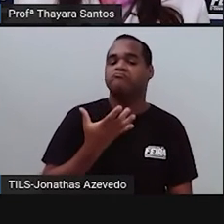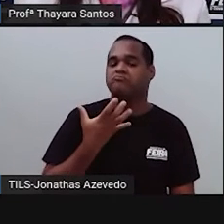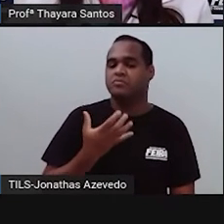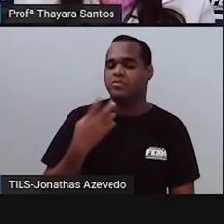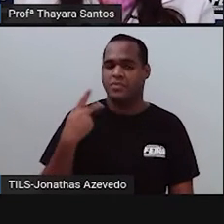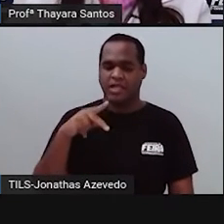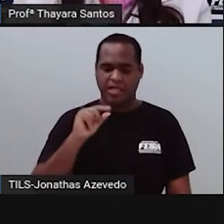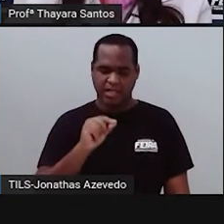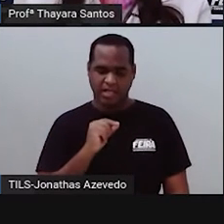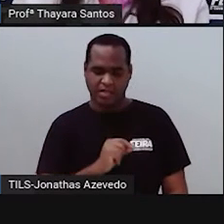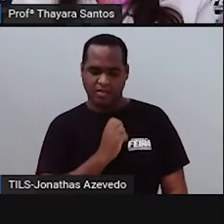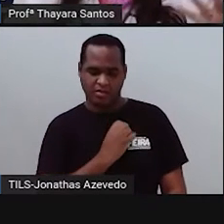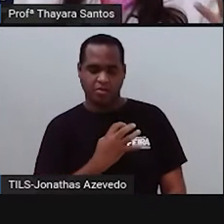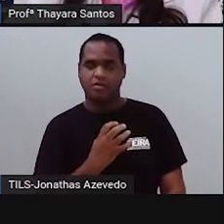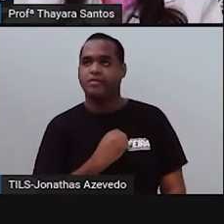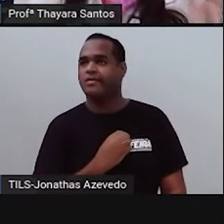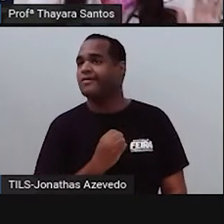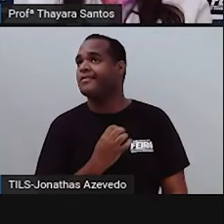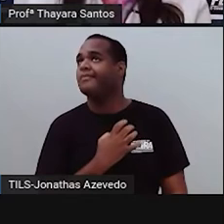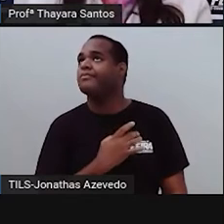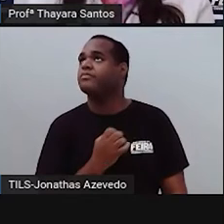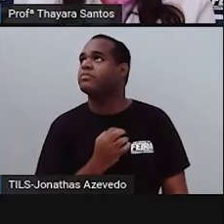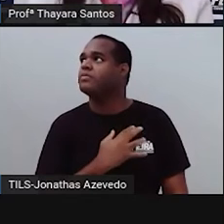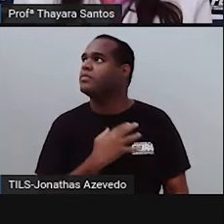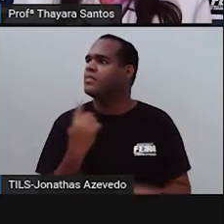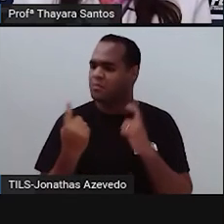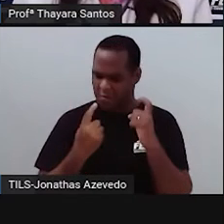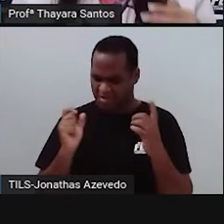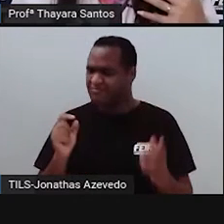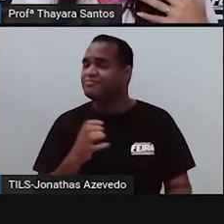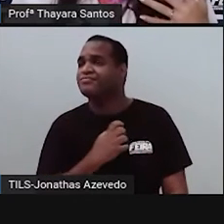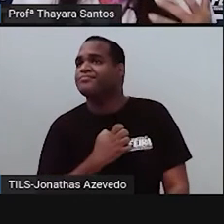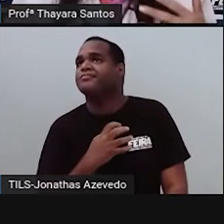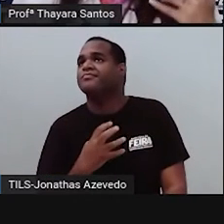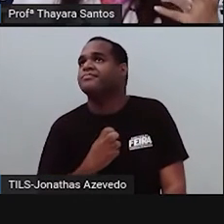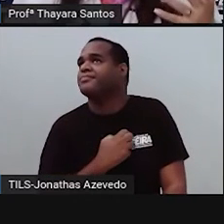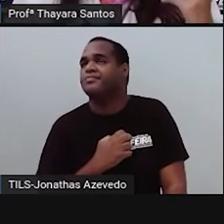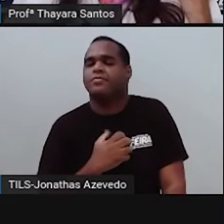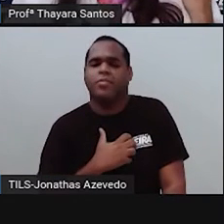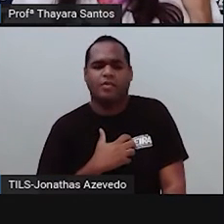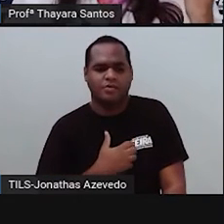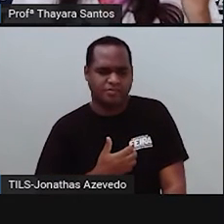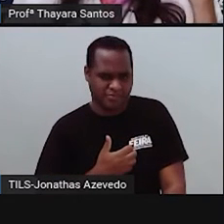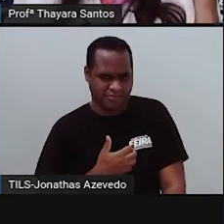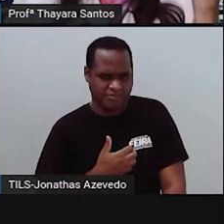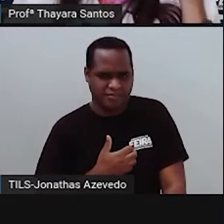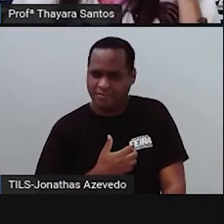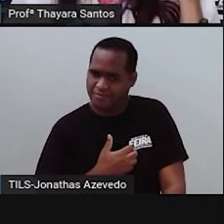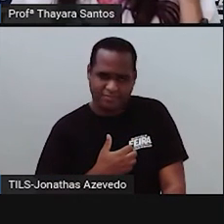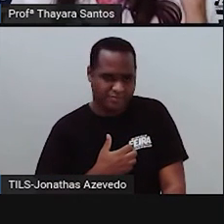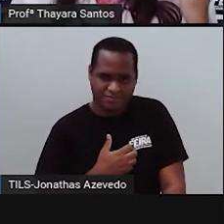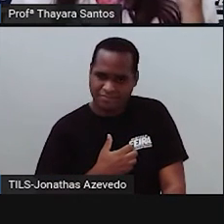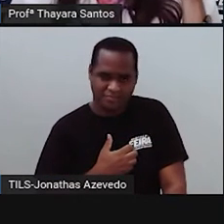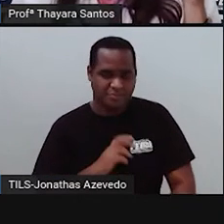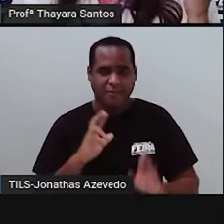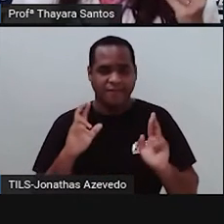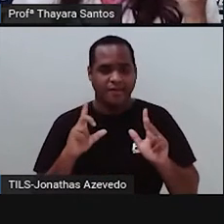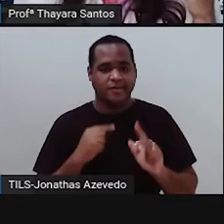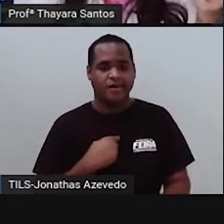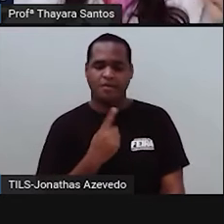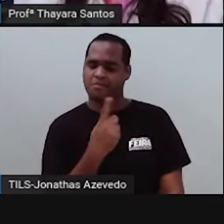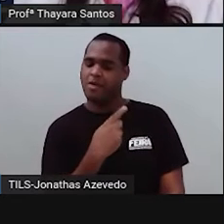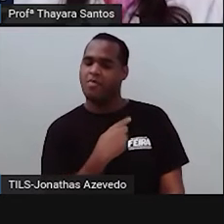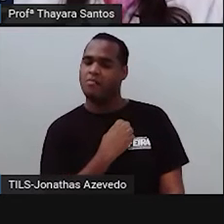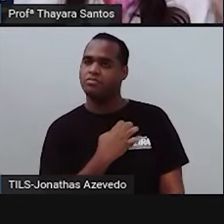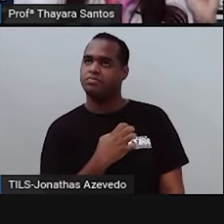preocupando se o coração está batendo. Porque se a gente está vivo, a gente sabe que ele está batendo. E não é uma coisa que a gente está ali mandando. Ó, coração,